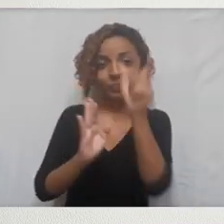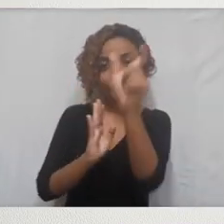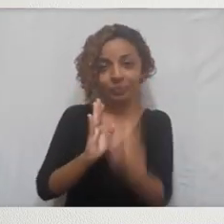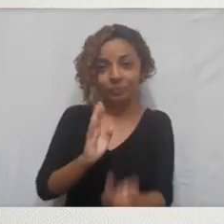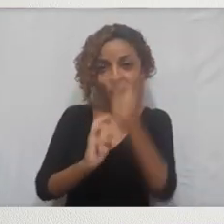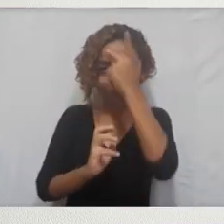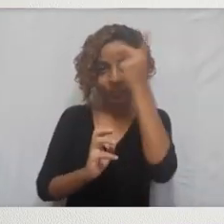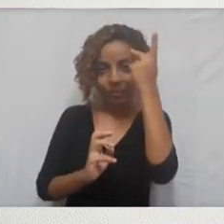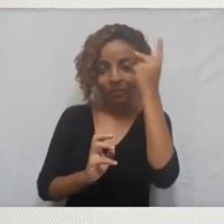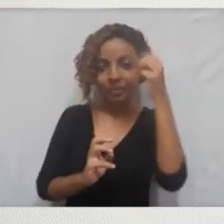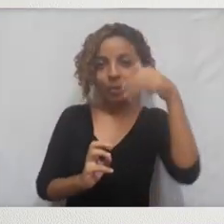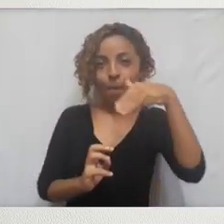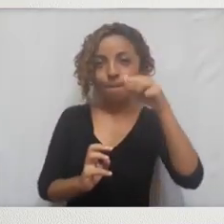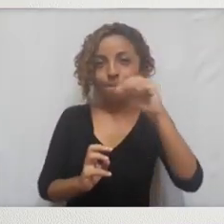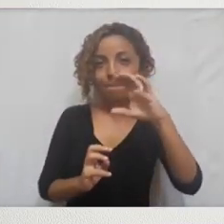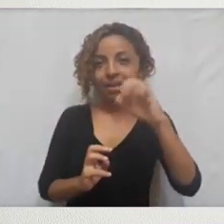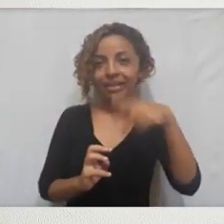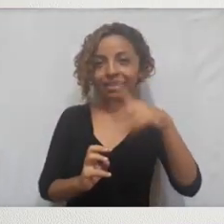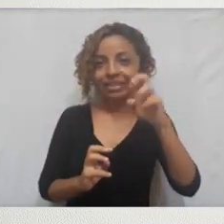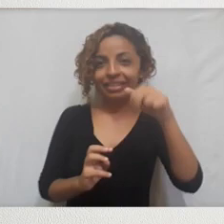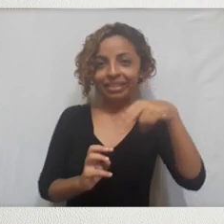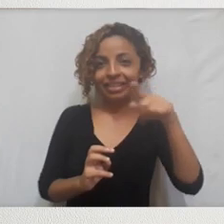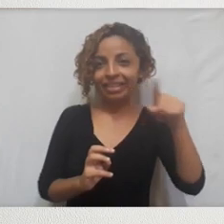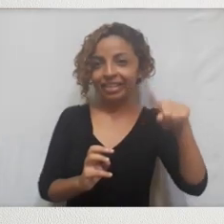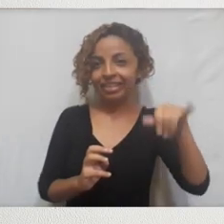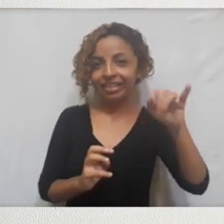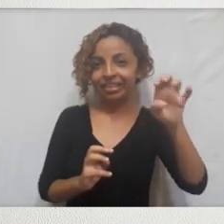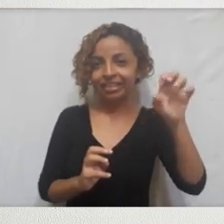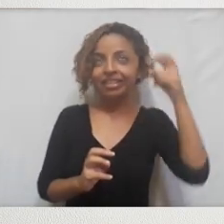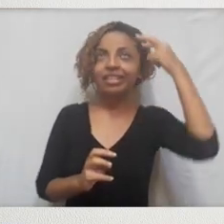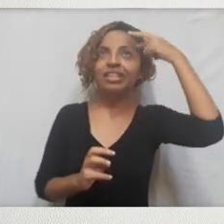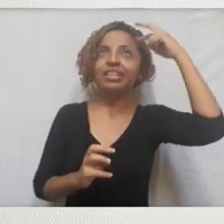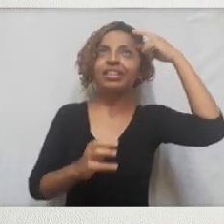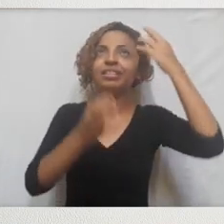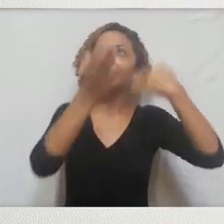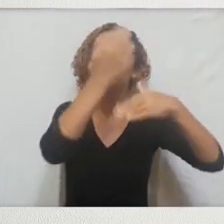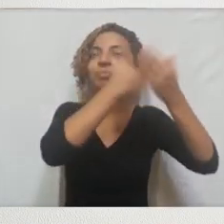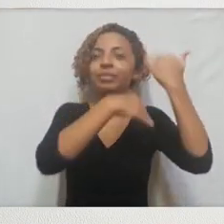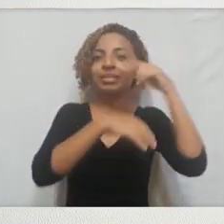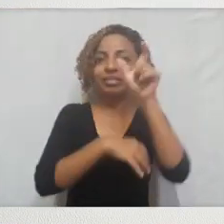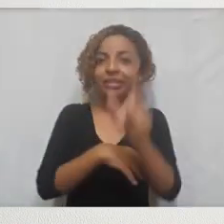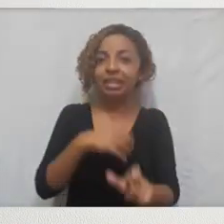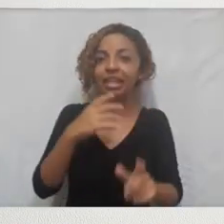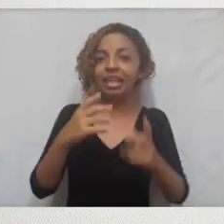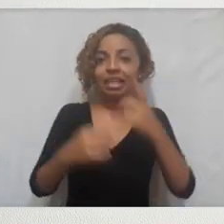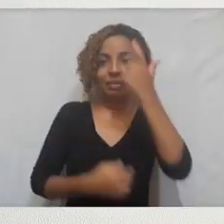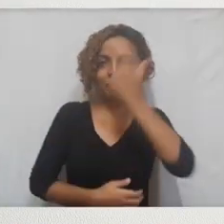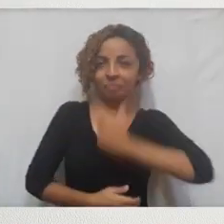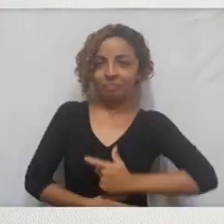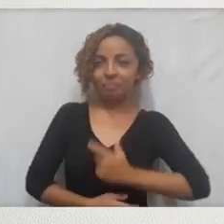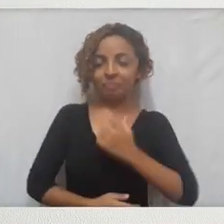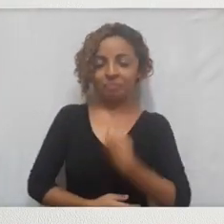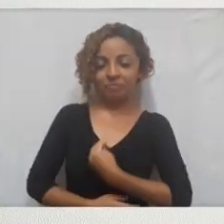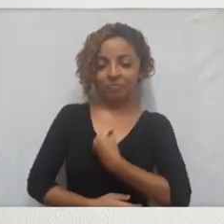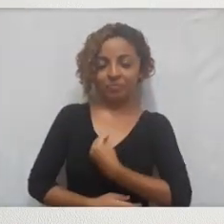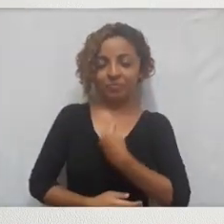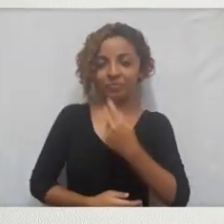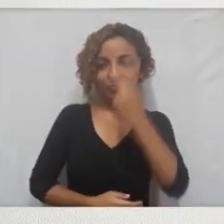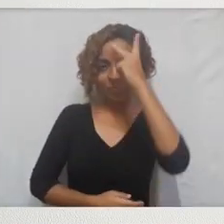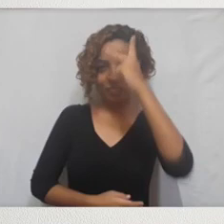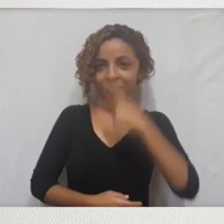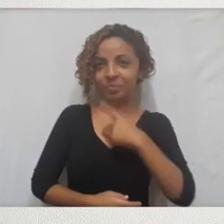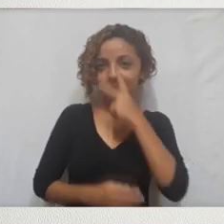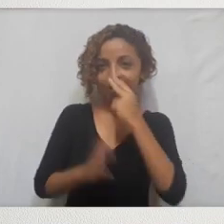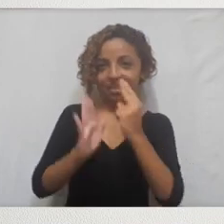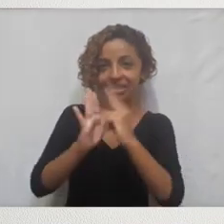que está relembrando a sua vida já velho, ele começa a relembrar a sua vida